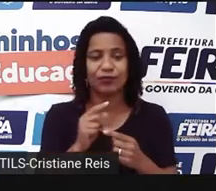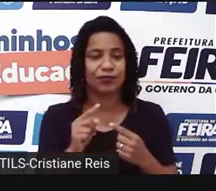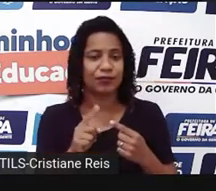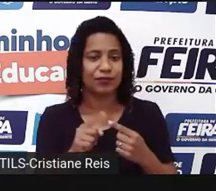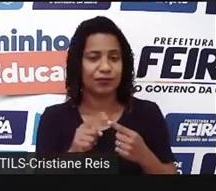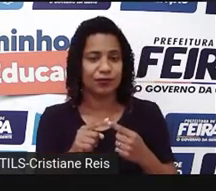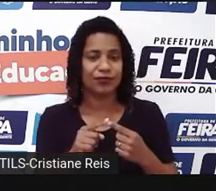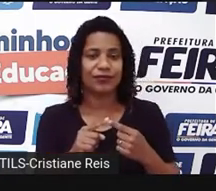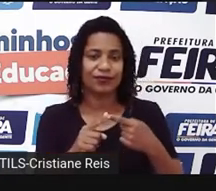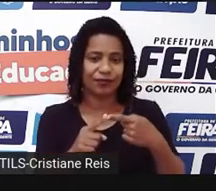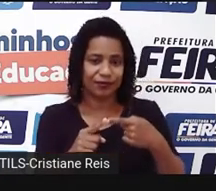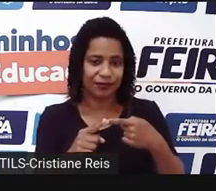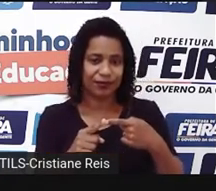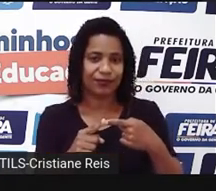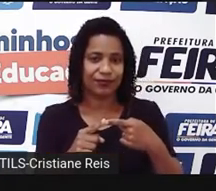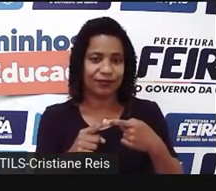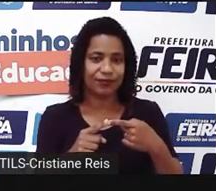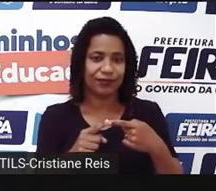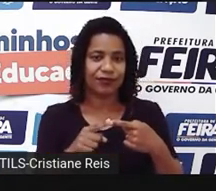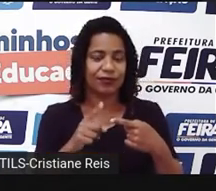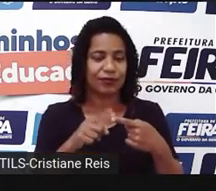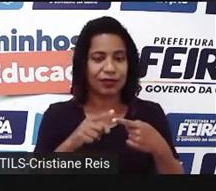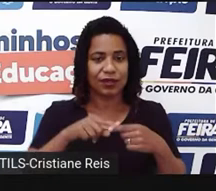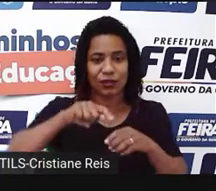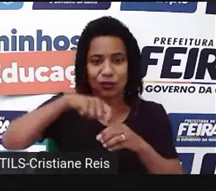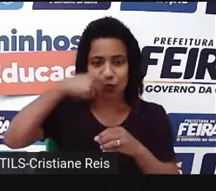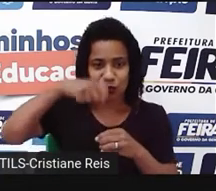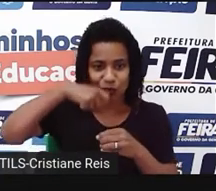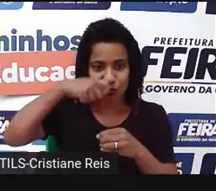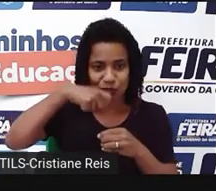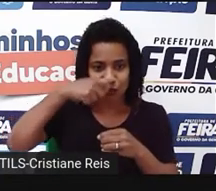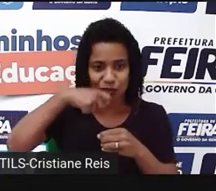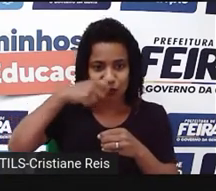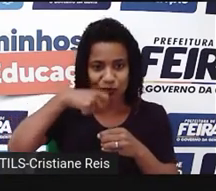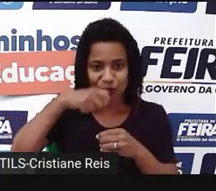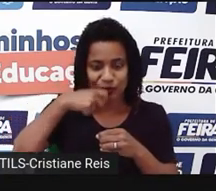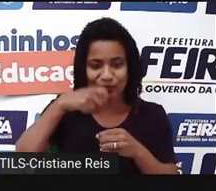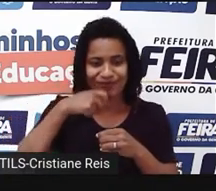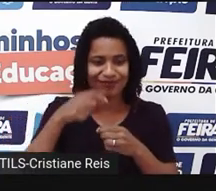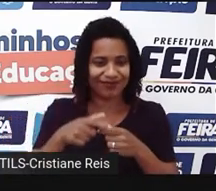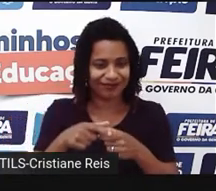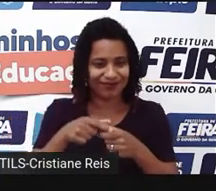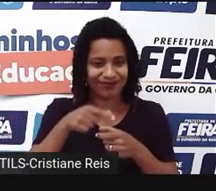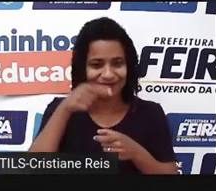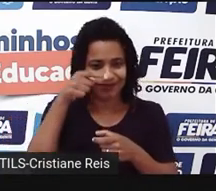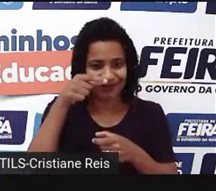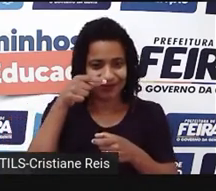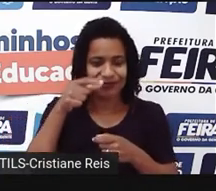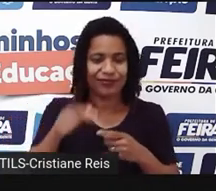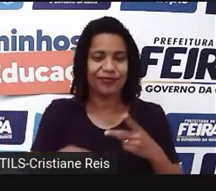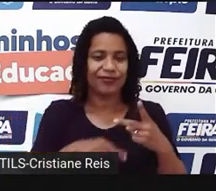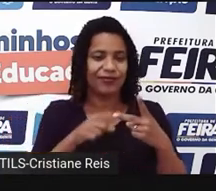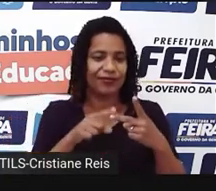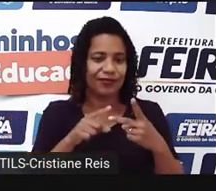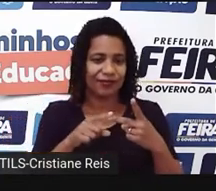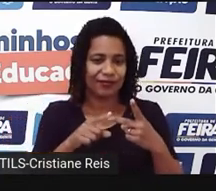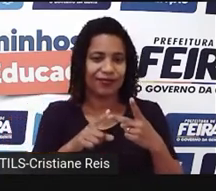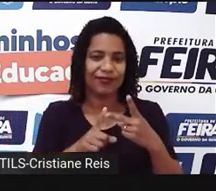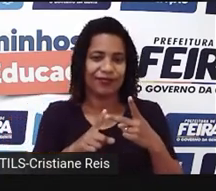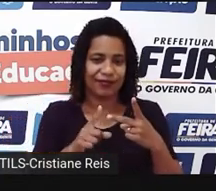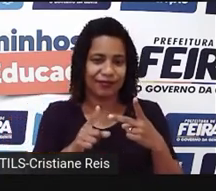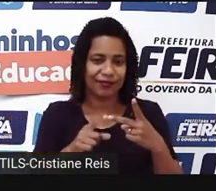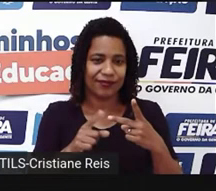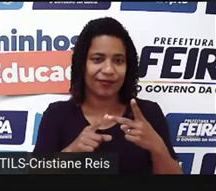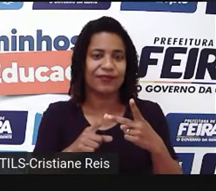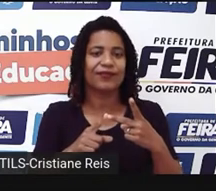Soft Serve Cone. Então, seria esse sorvete, né? Em forma de cone. One Hot Apple